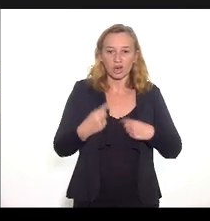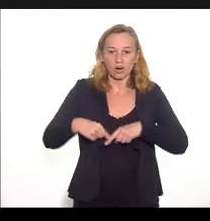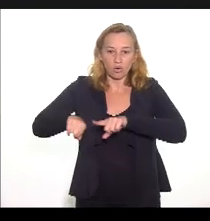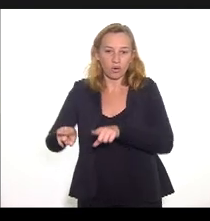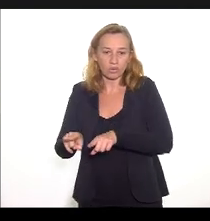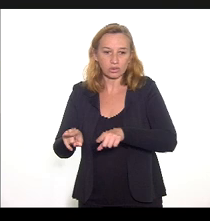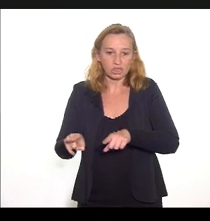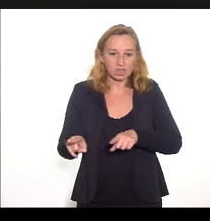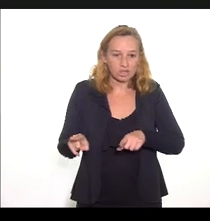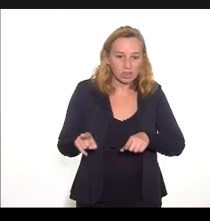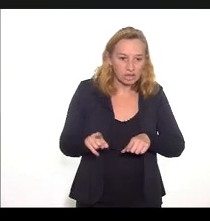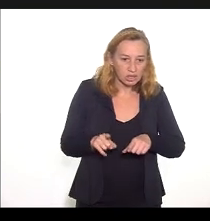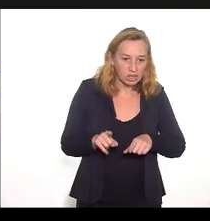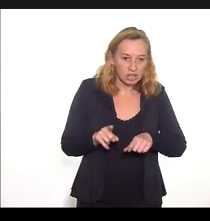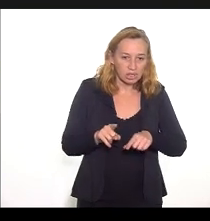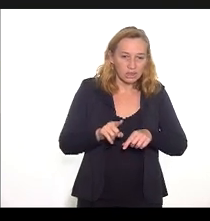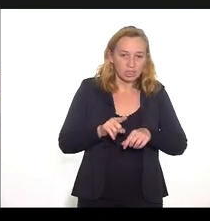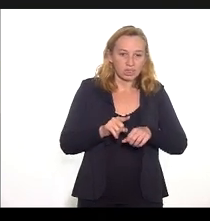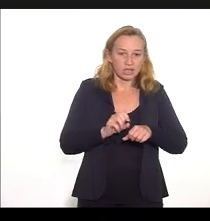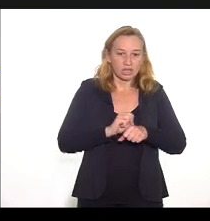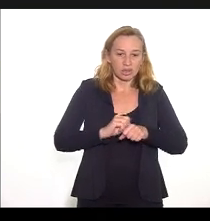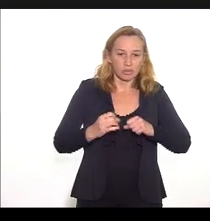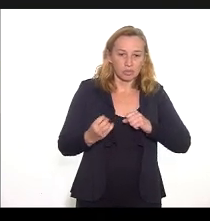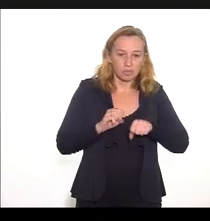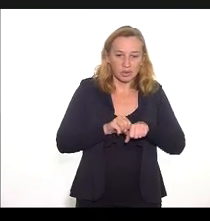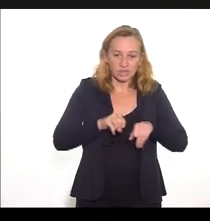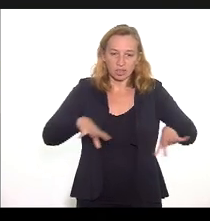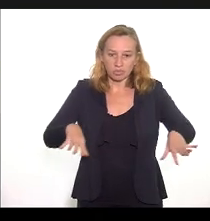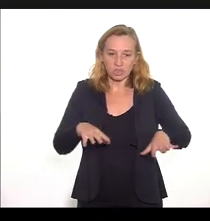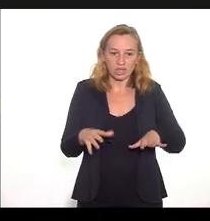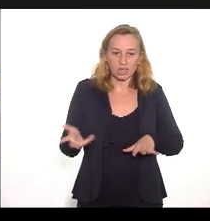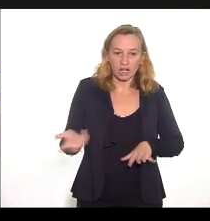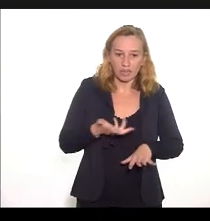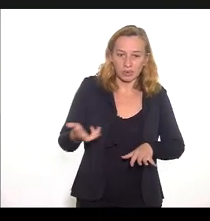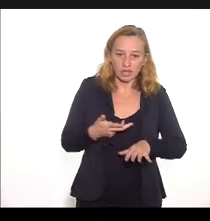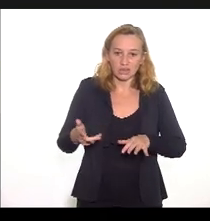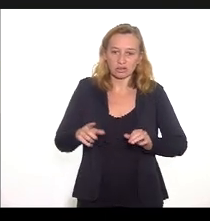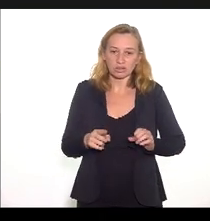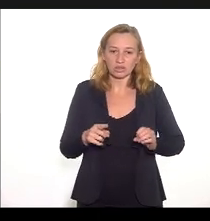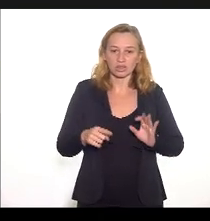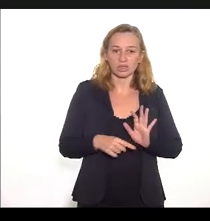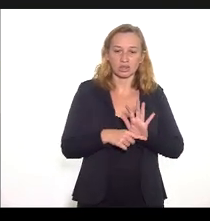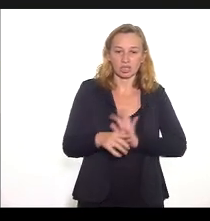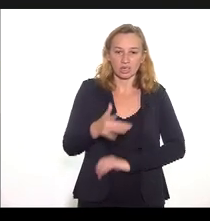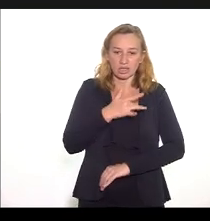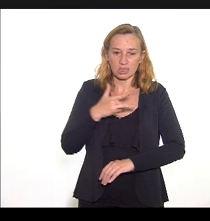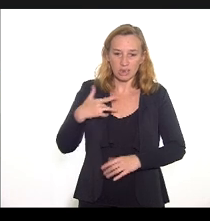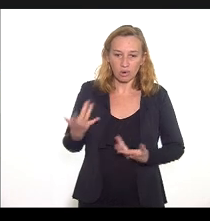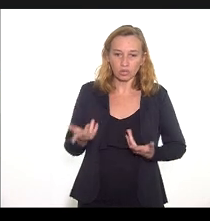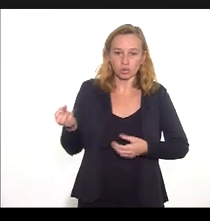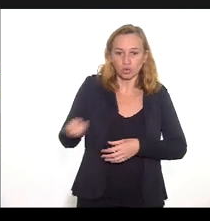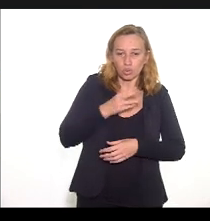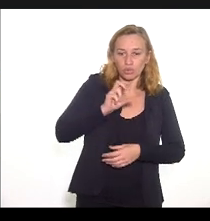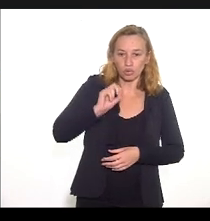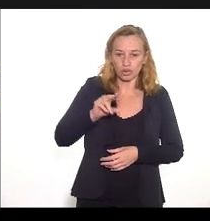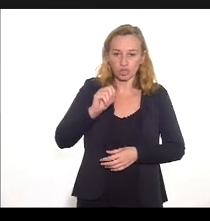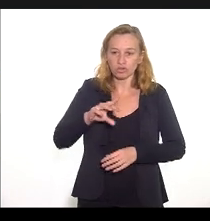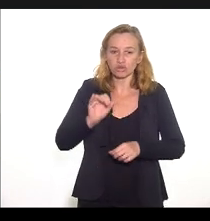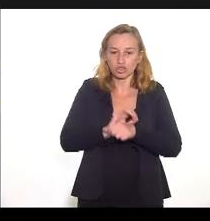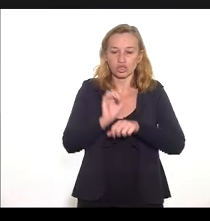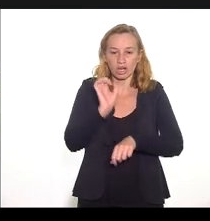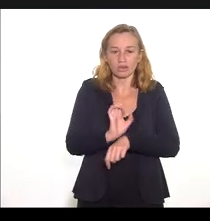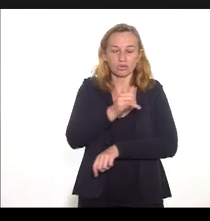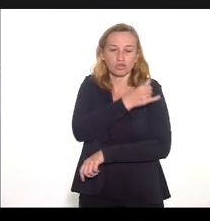demandas assistenciais geradas pela emergência de saúde pública de importância internacional causada pelo novo coronavírus no estado do Rio de Janeiro.